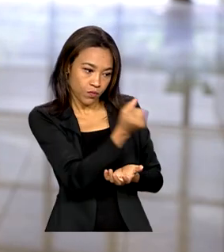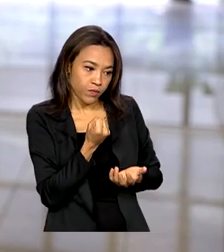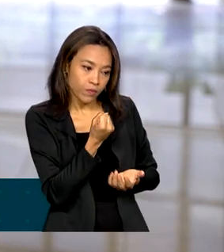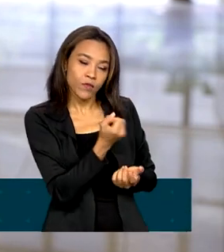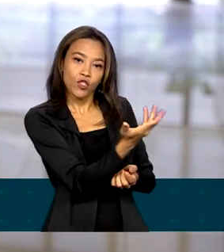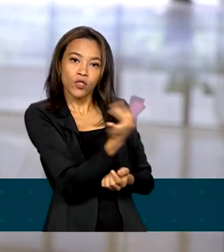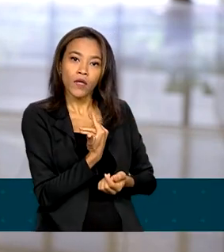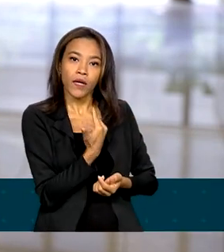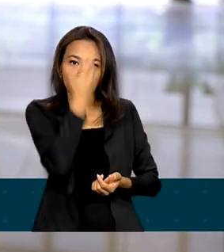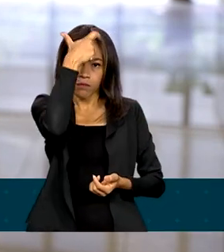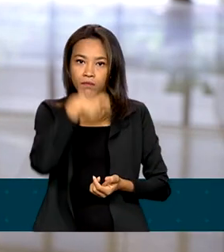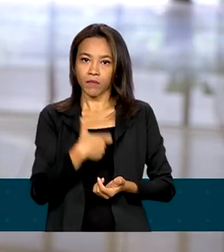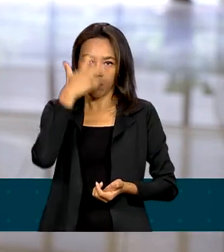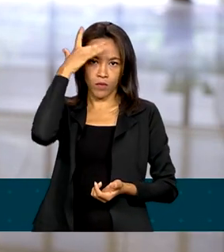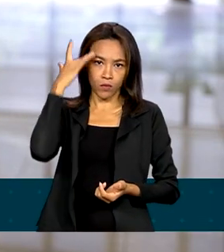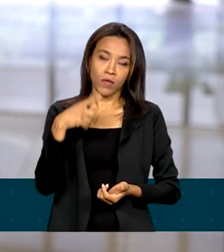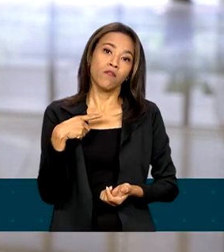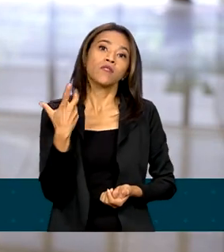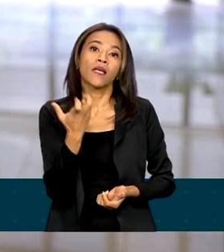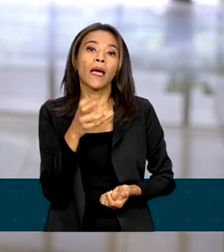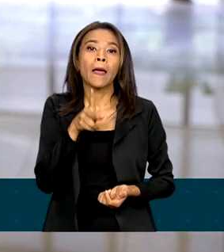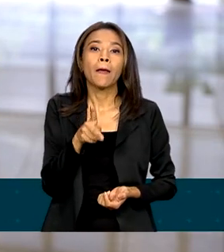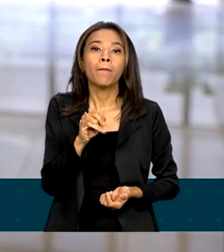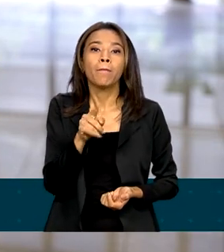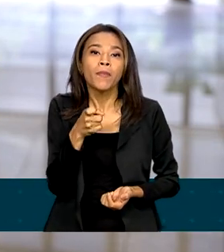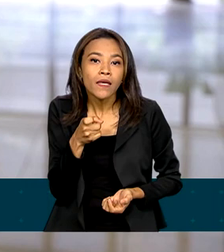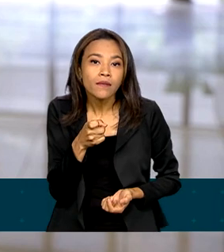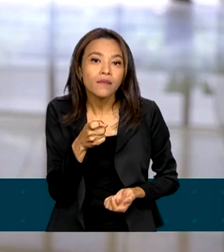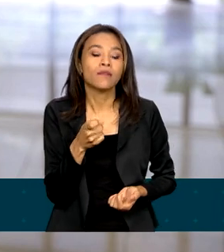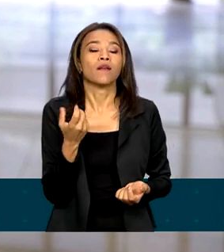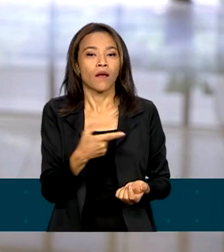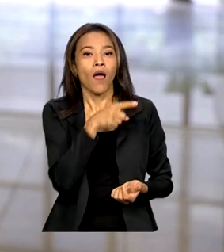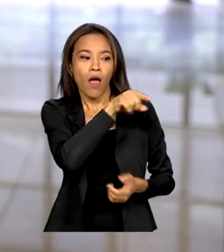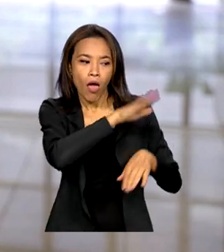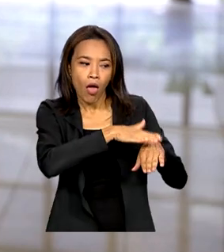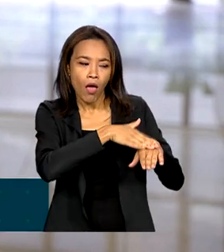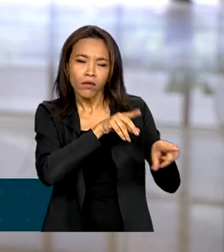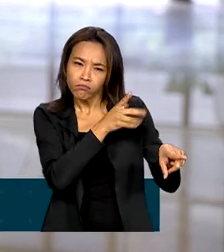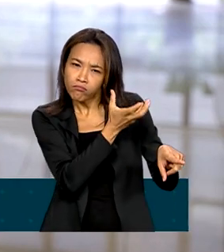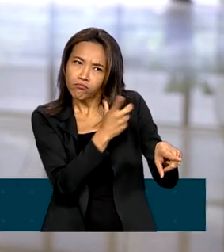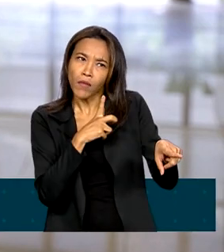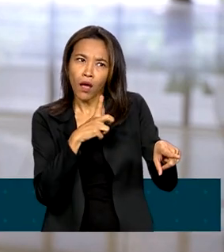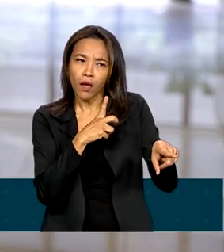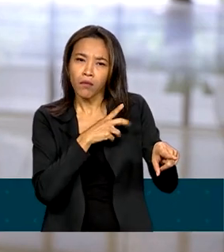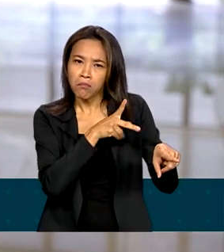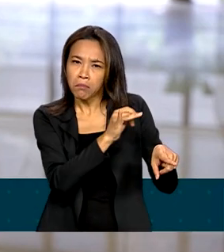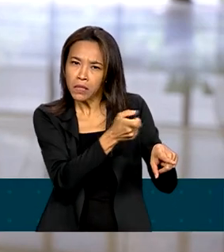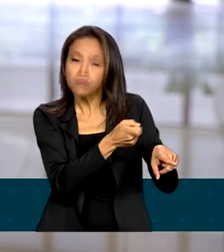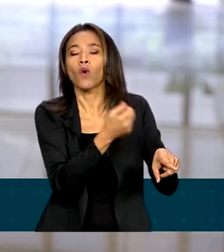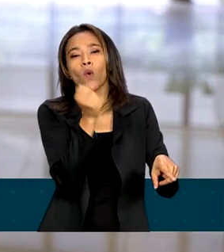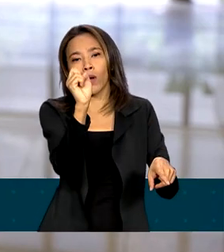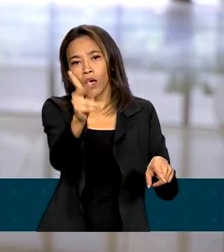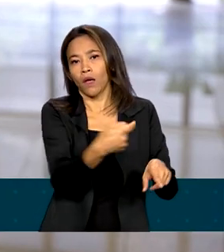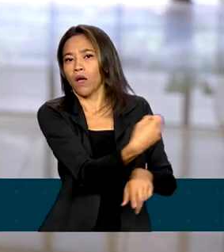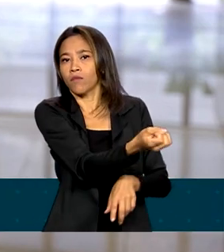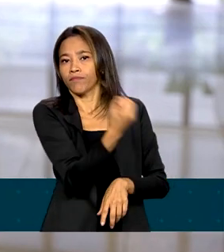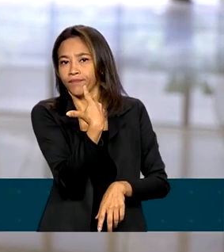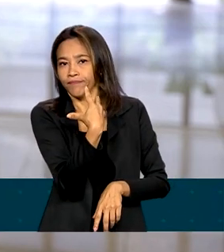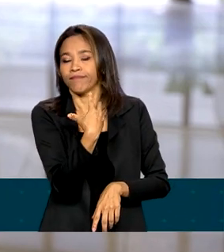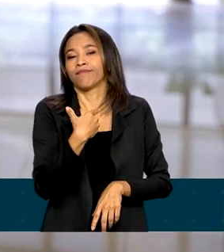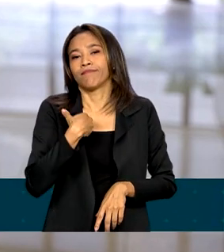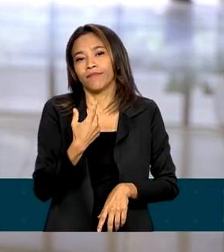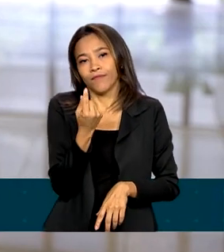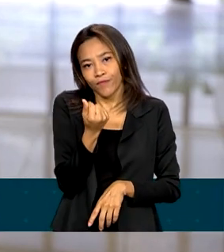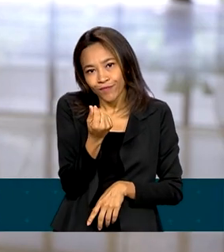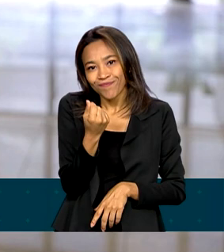o cidadão. Se ele fizer a opção de resgate via PIX, a instituição aderente a essa opção de pagamento via PIX fará o PIX e o crédito